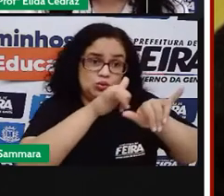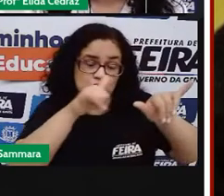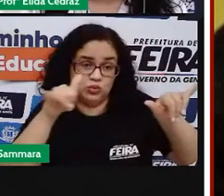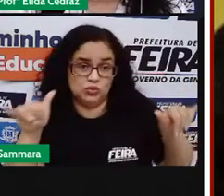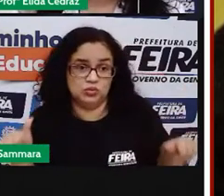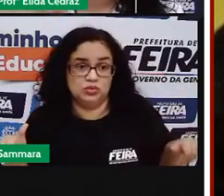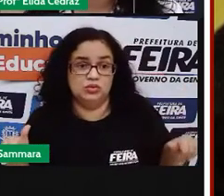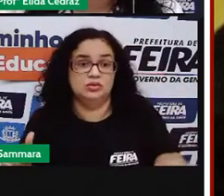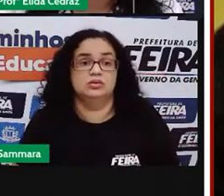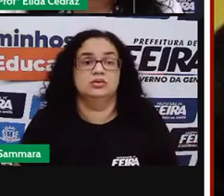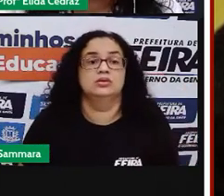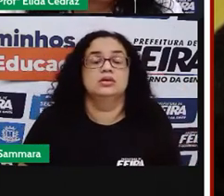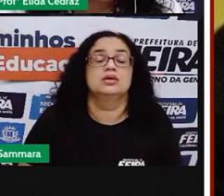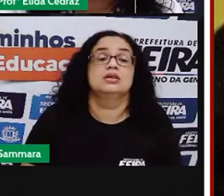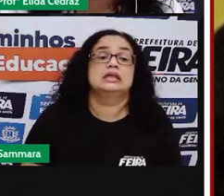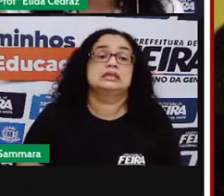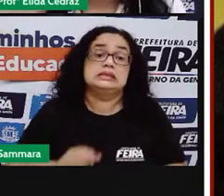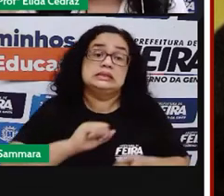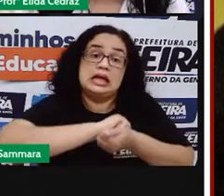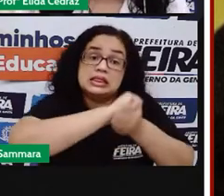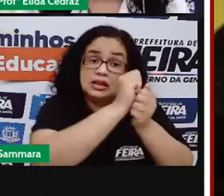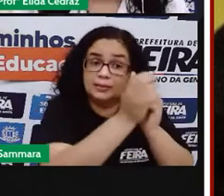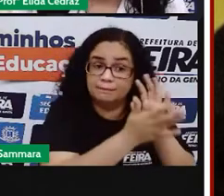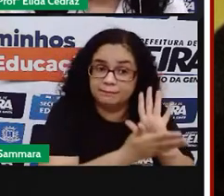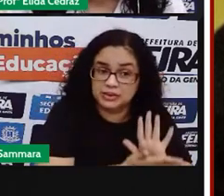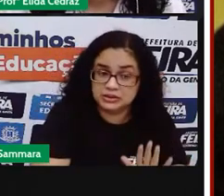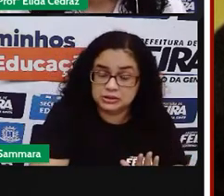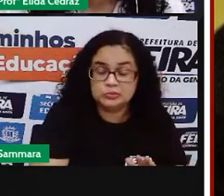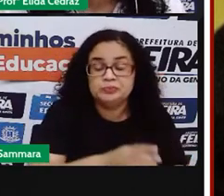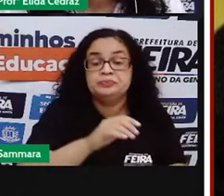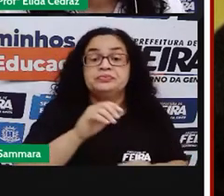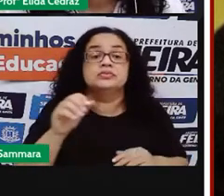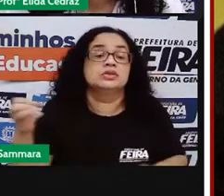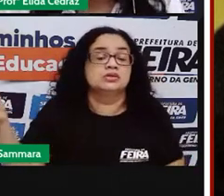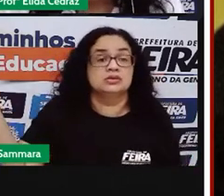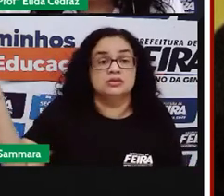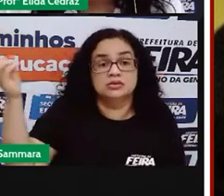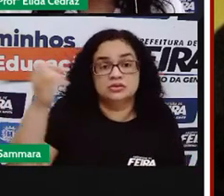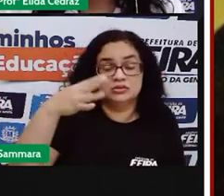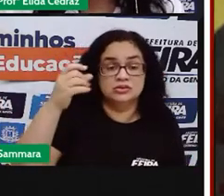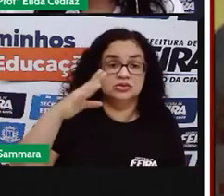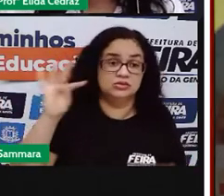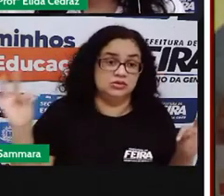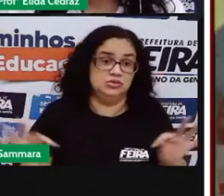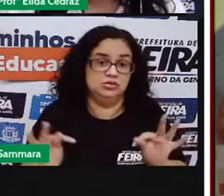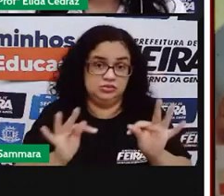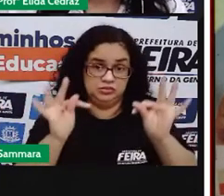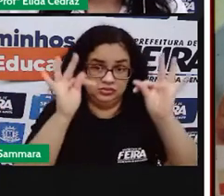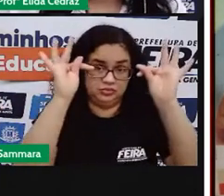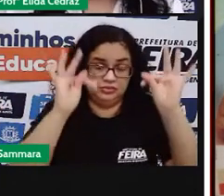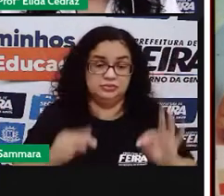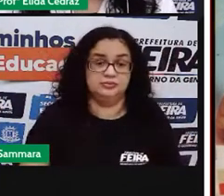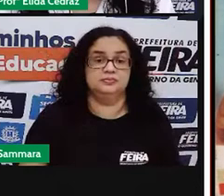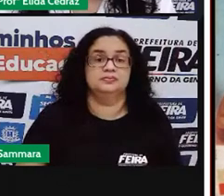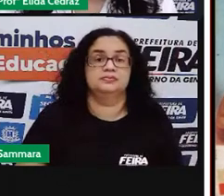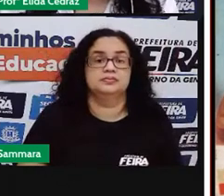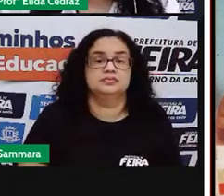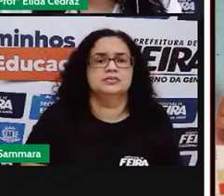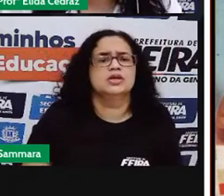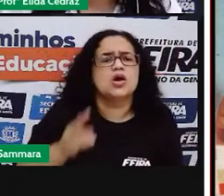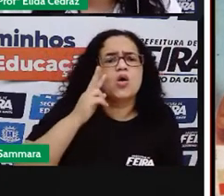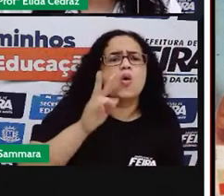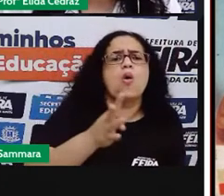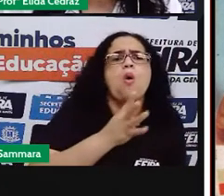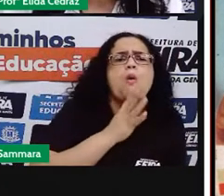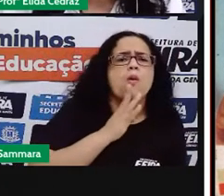foram se adequando às novidades tecnológicas. Você